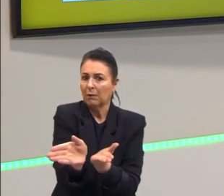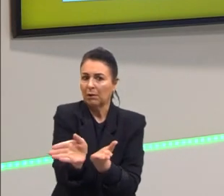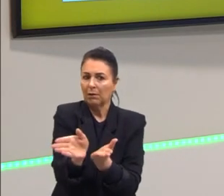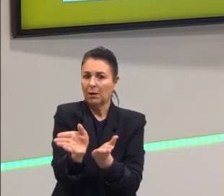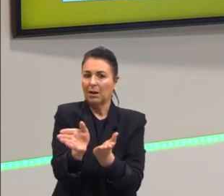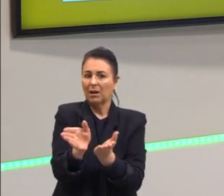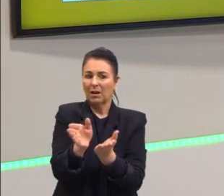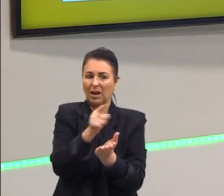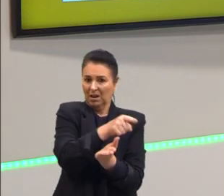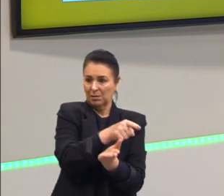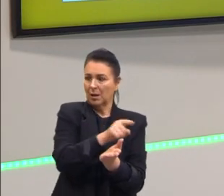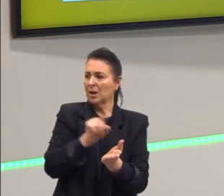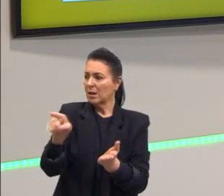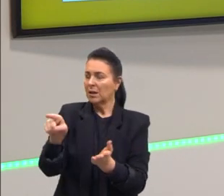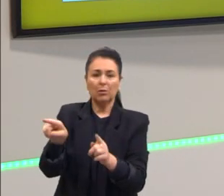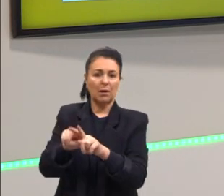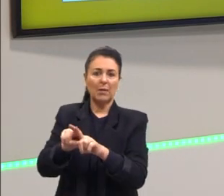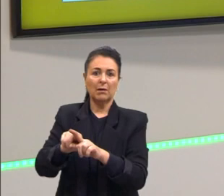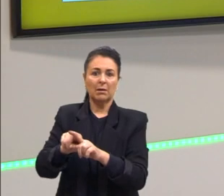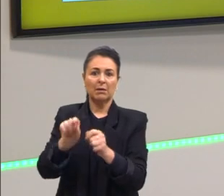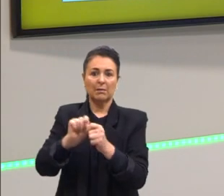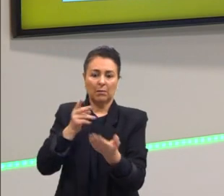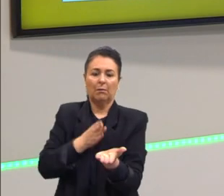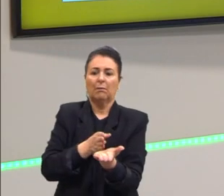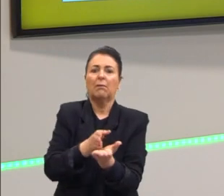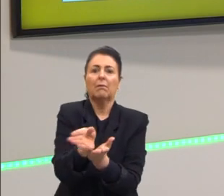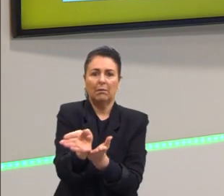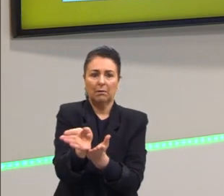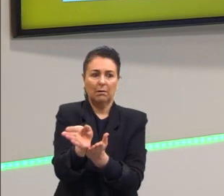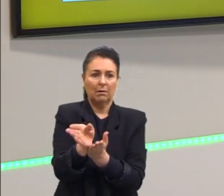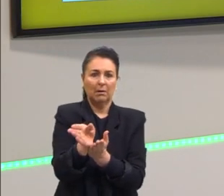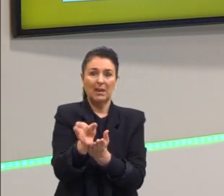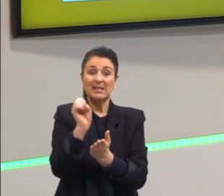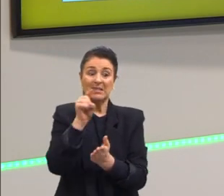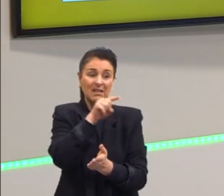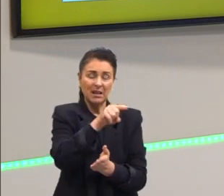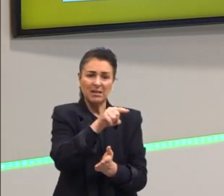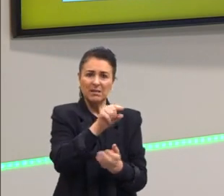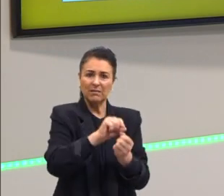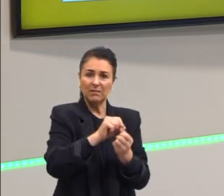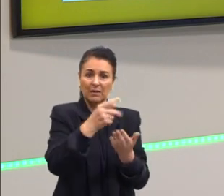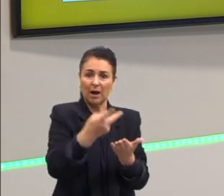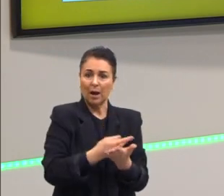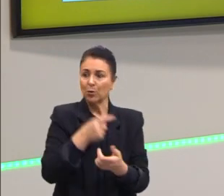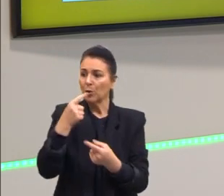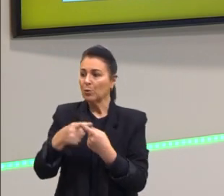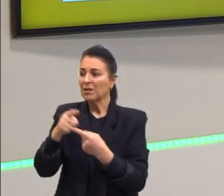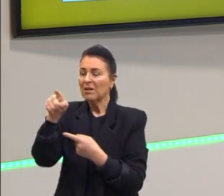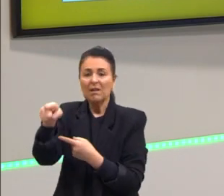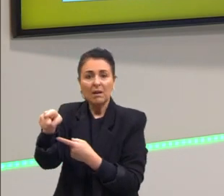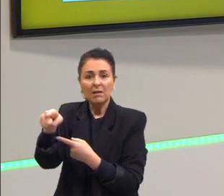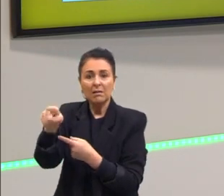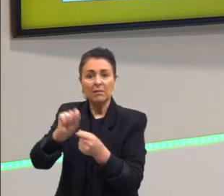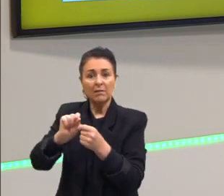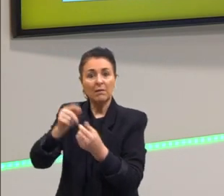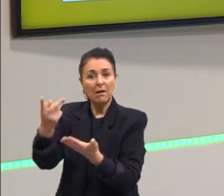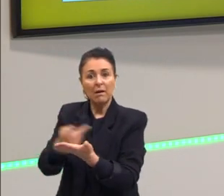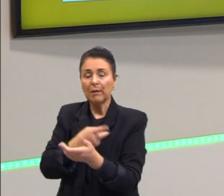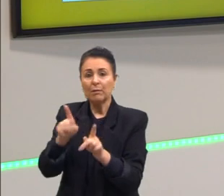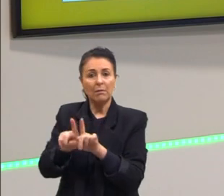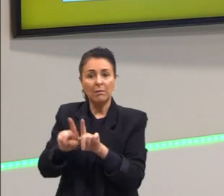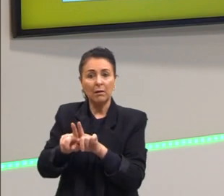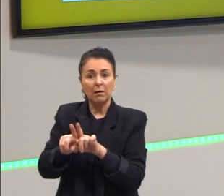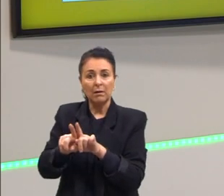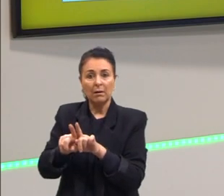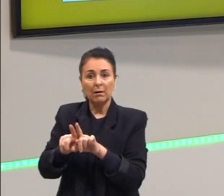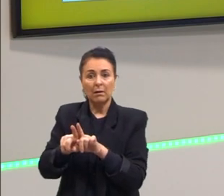se cobra com uma traição. Para o Kant, isso é uma atitude errada, porque você está se cobrando da mesma forma que de uma